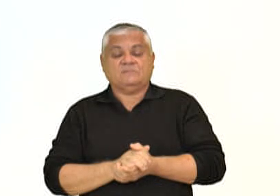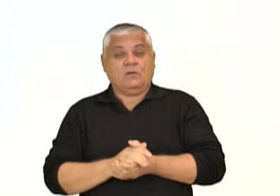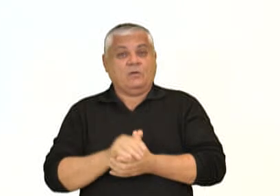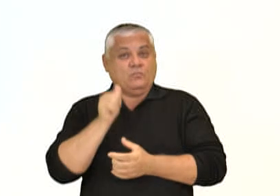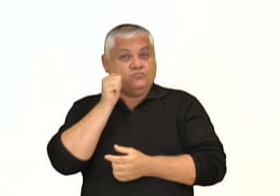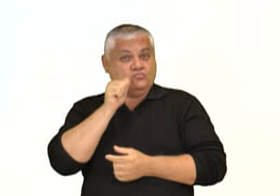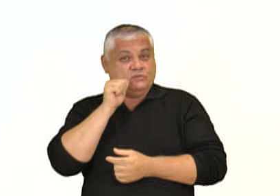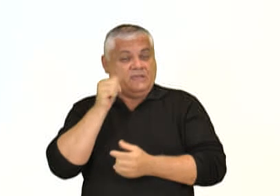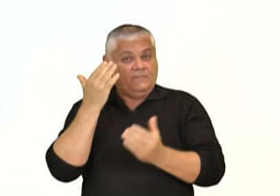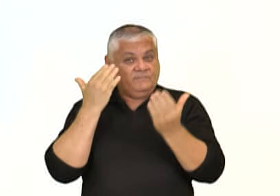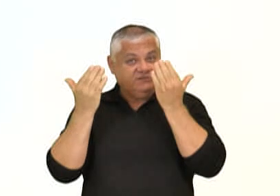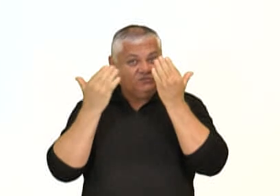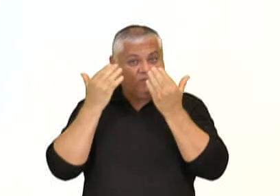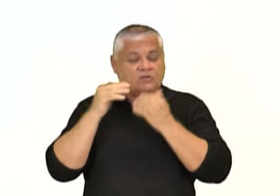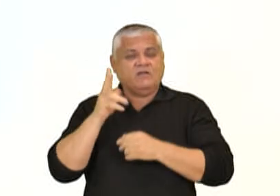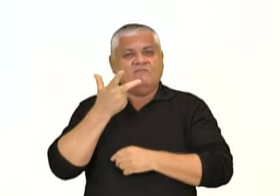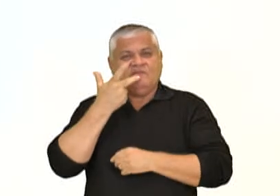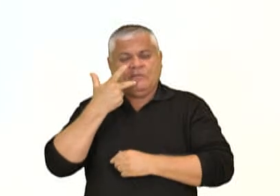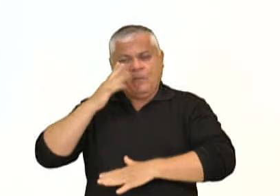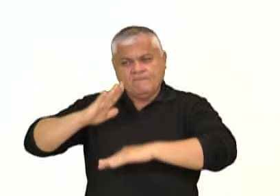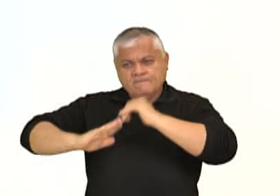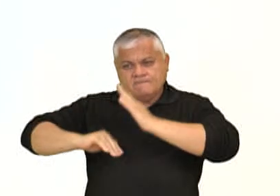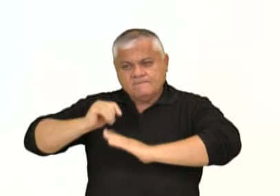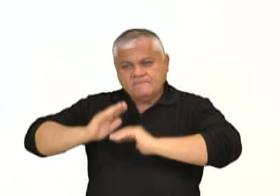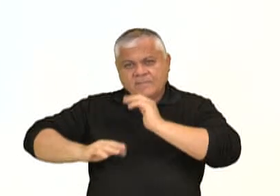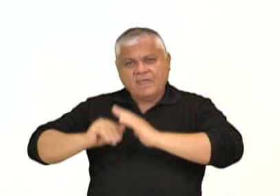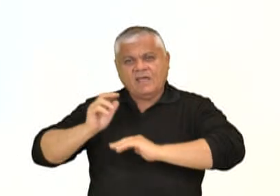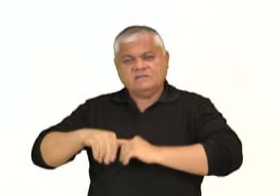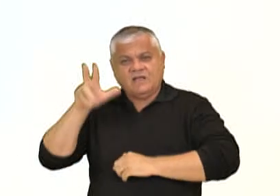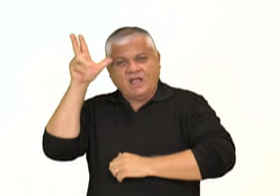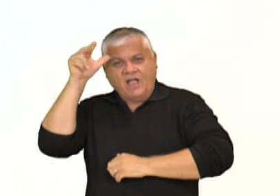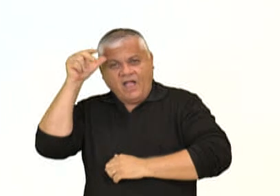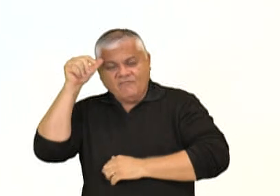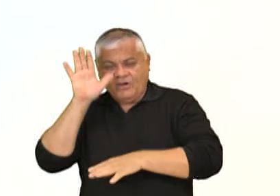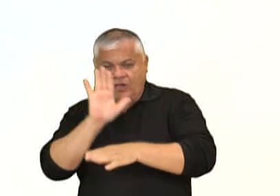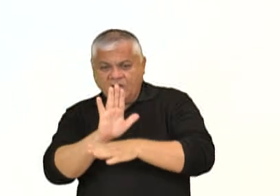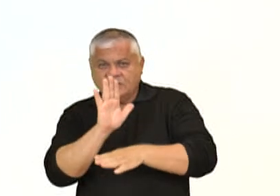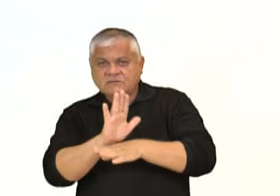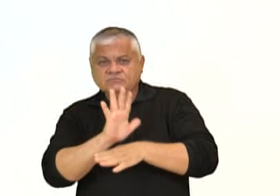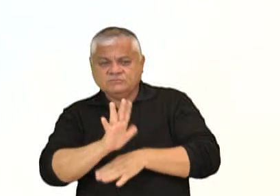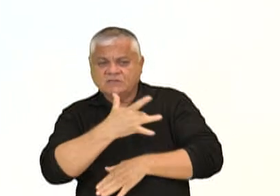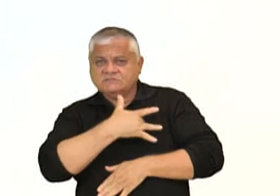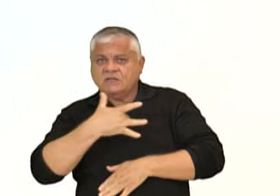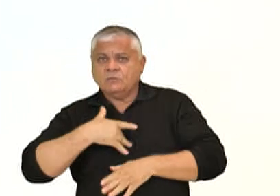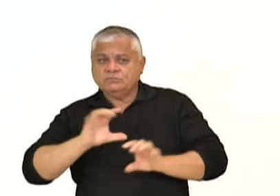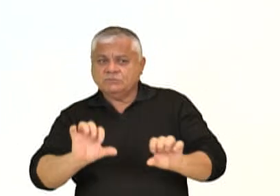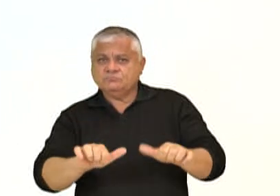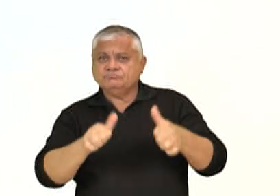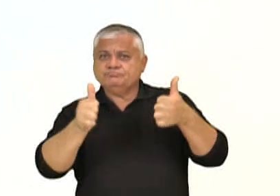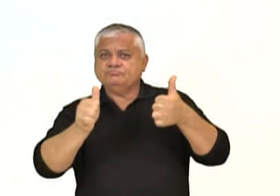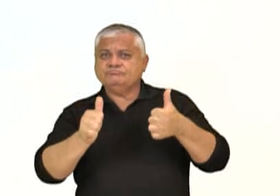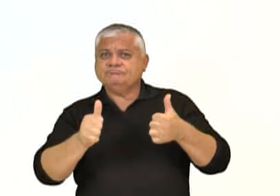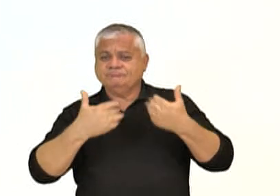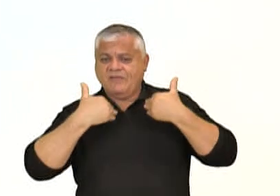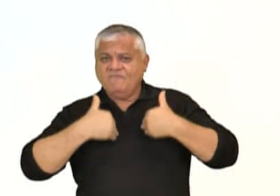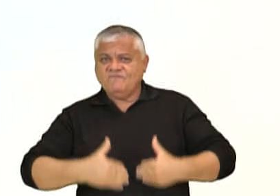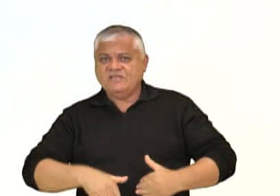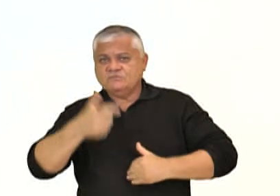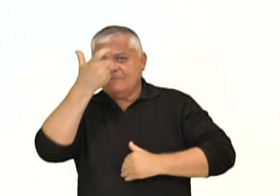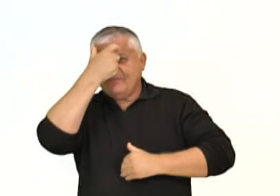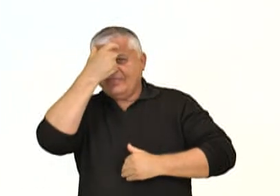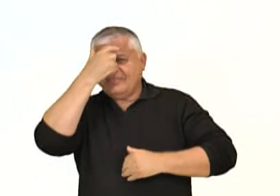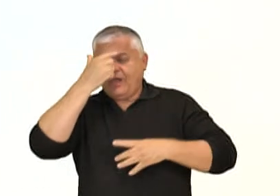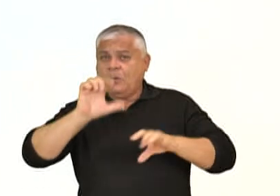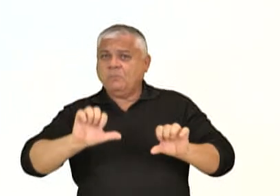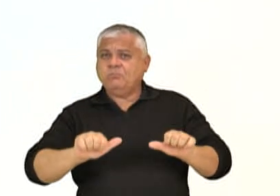Carolina Chances, a prática pode melhorar a saúde de pessoas com comprometimento físicos e mentais. Hoje, a ecoterapia já abrange